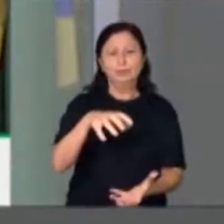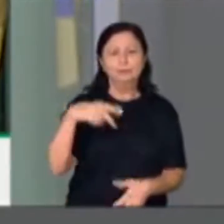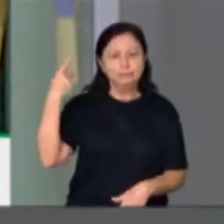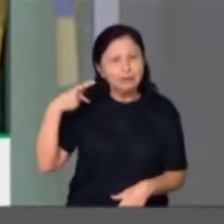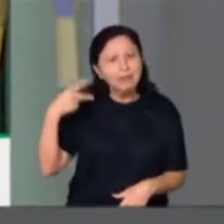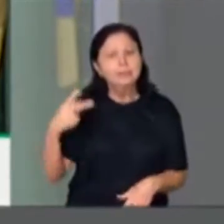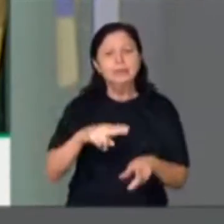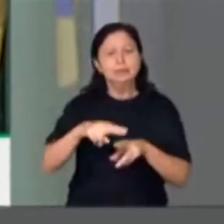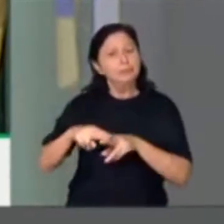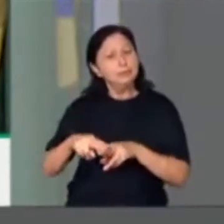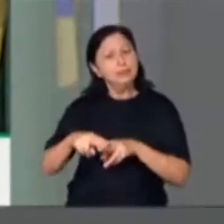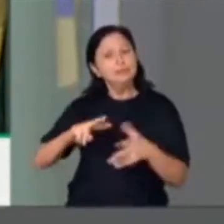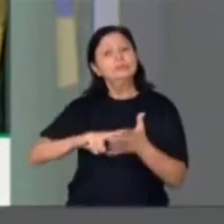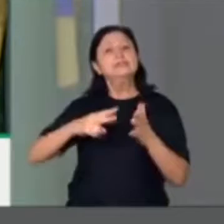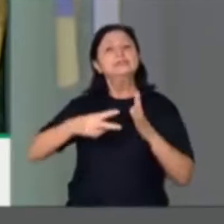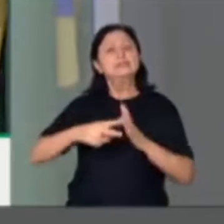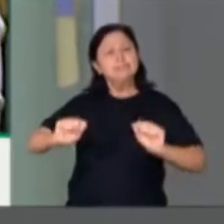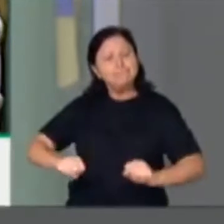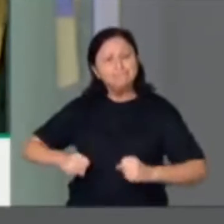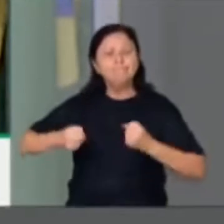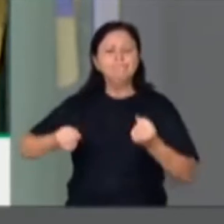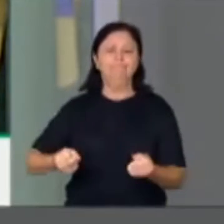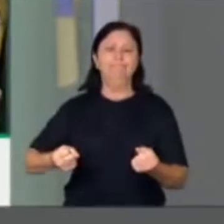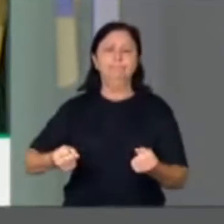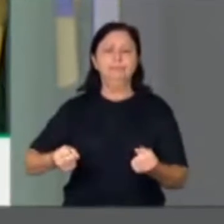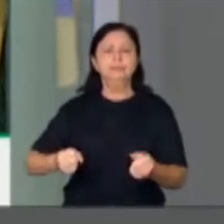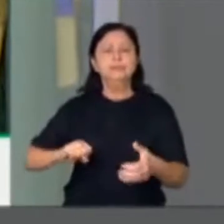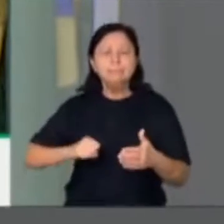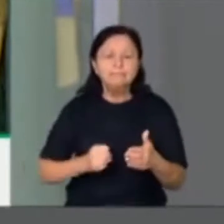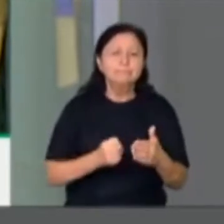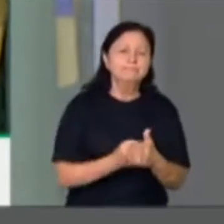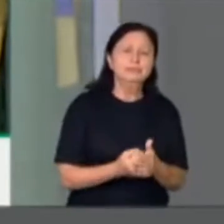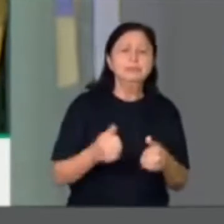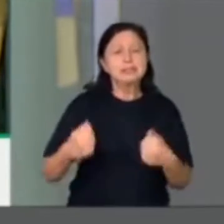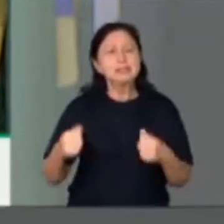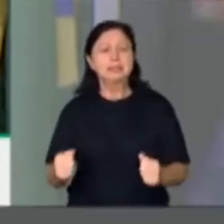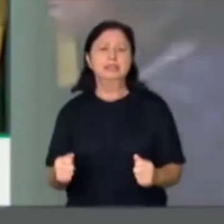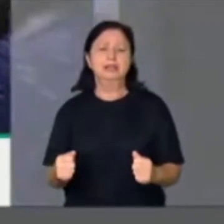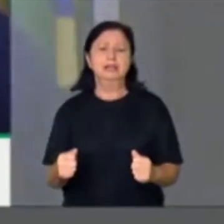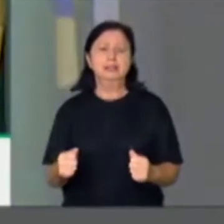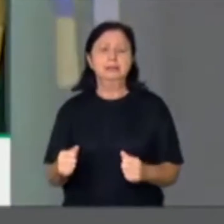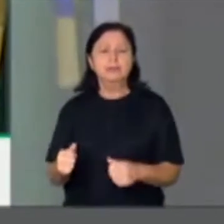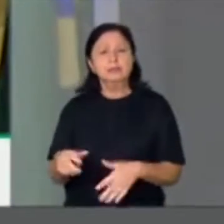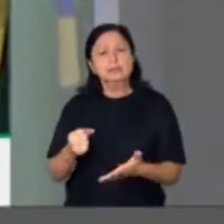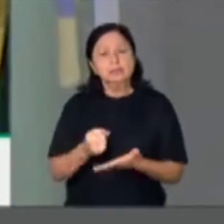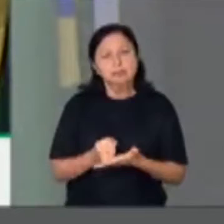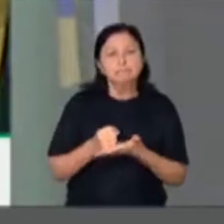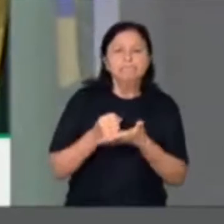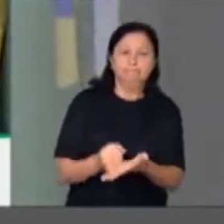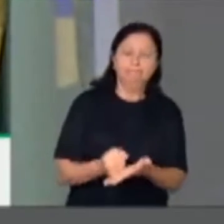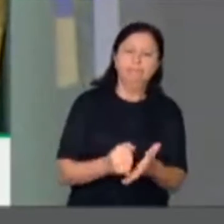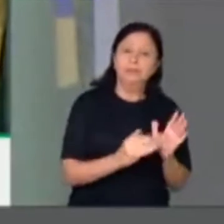continuar lutando e defendendo os direitos dessa população que muitas vezes fica no seu